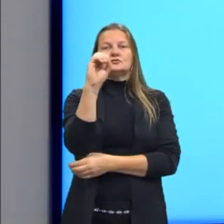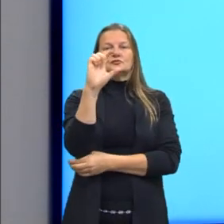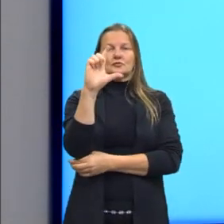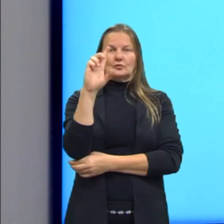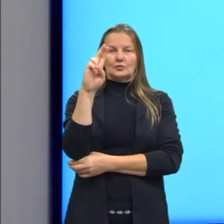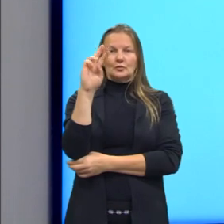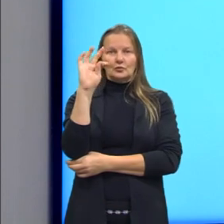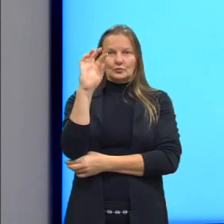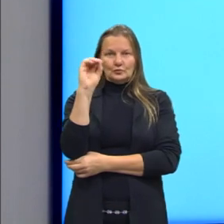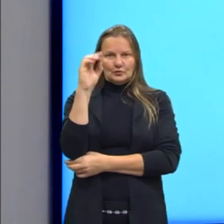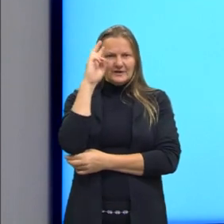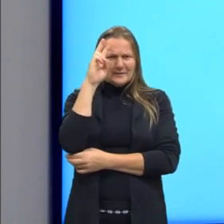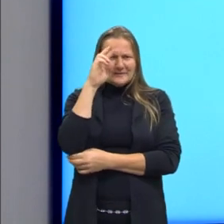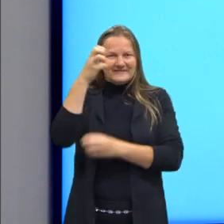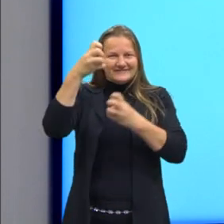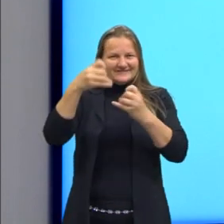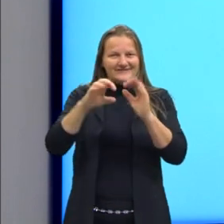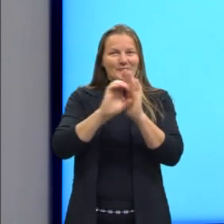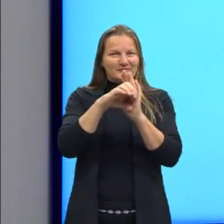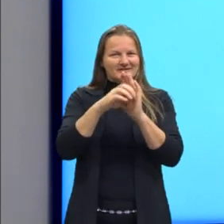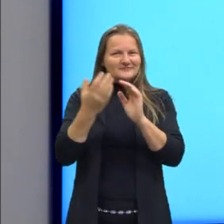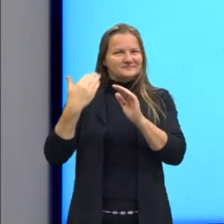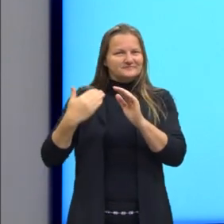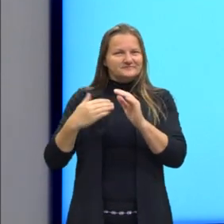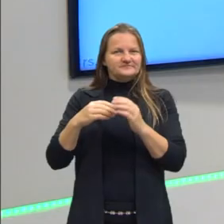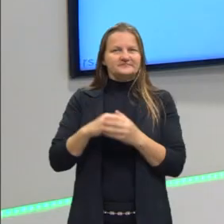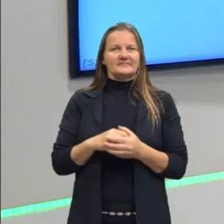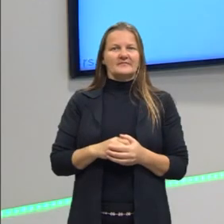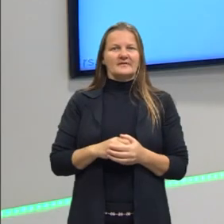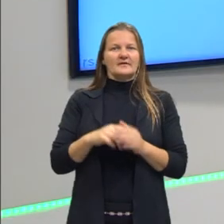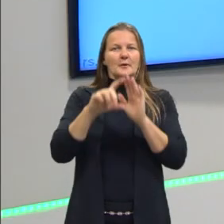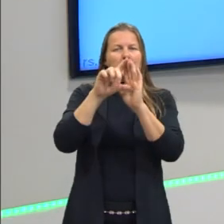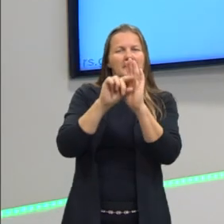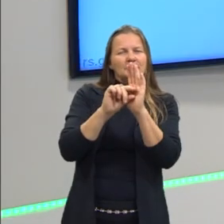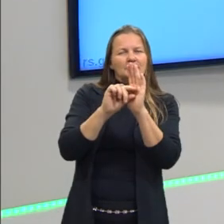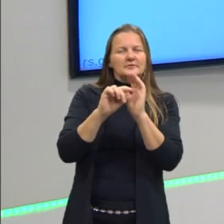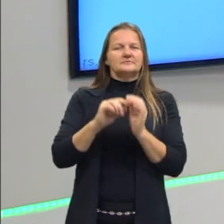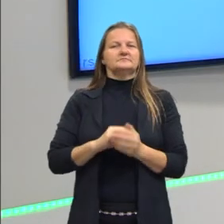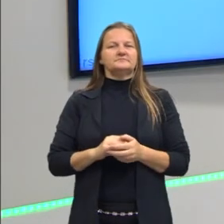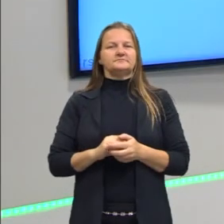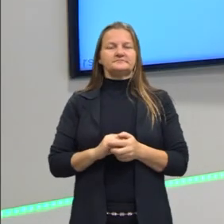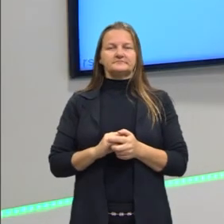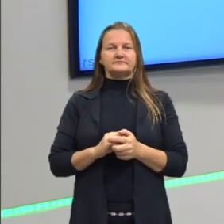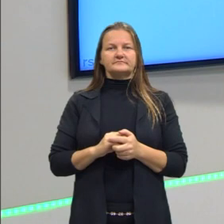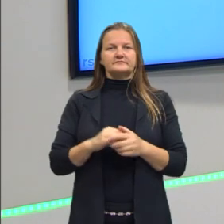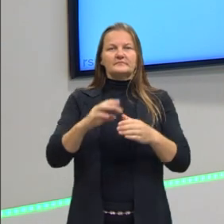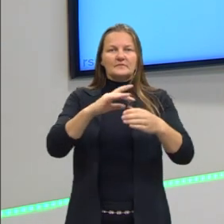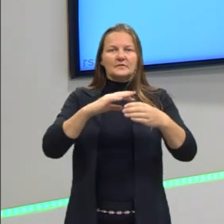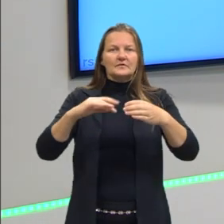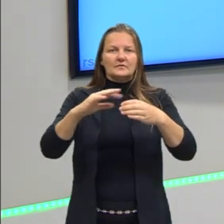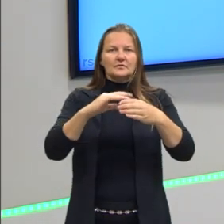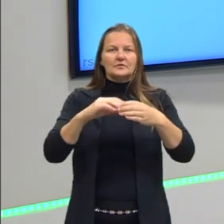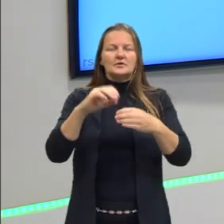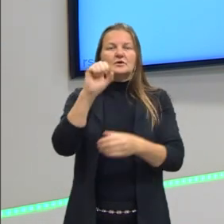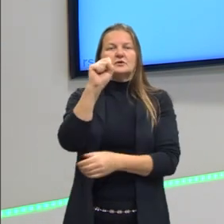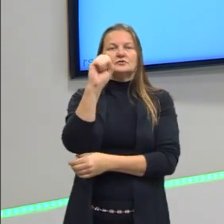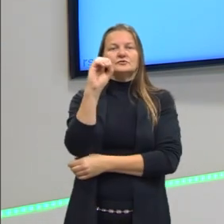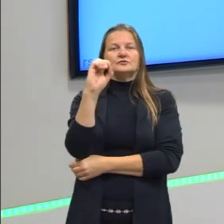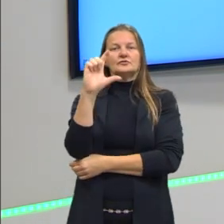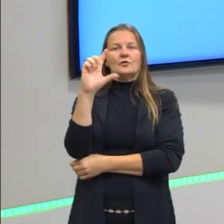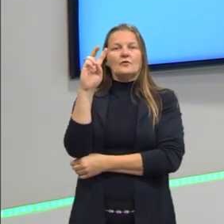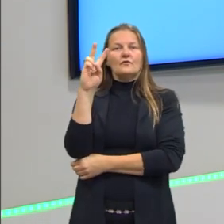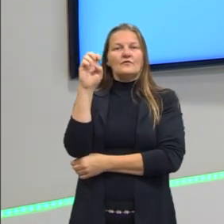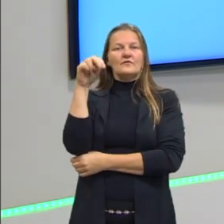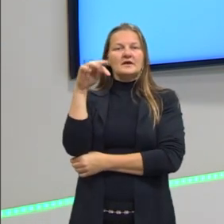solvente. Lembram de soluto e solvente? O soluto é aquele que apresenta em menor quantidade na solução e o solvente em maior